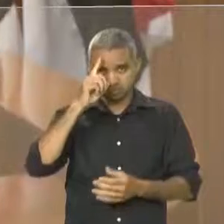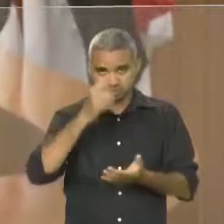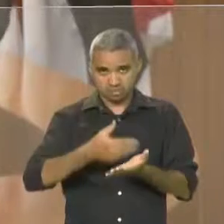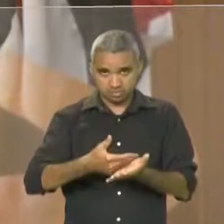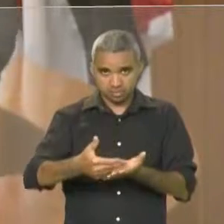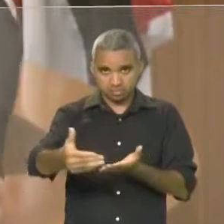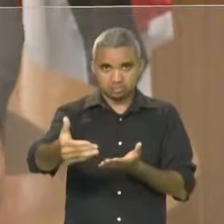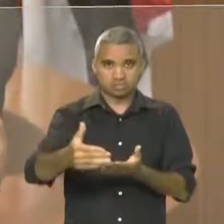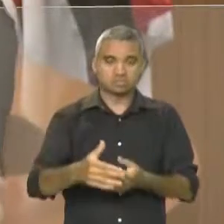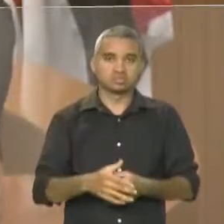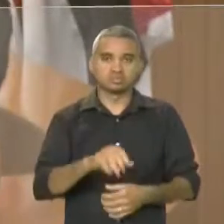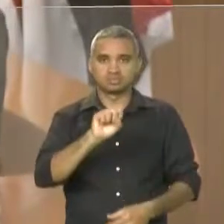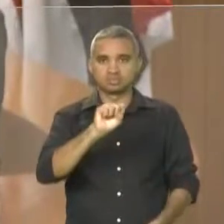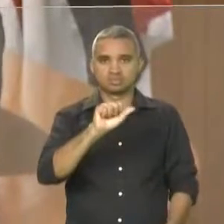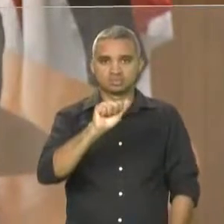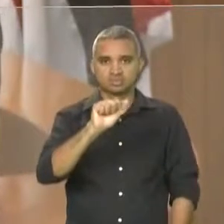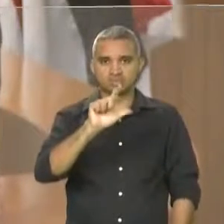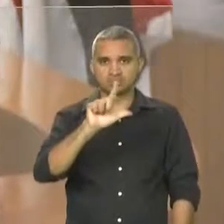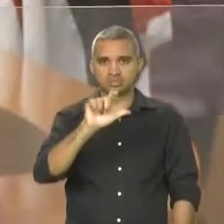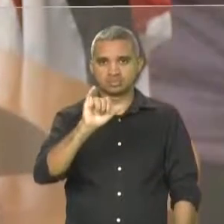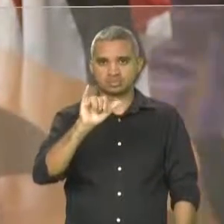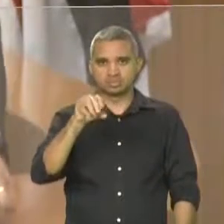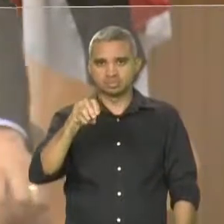já em 15 anos,